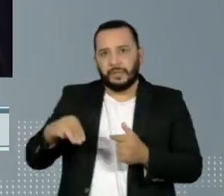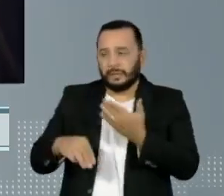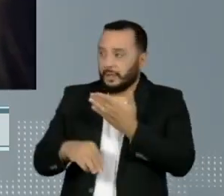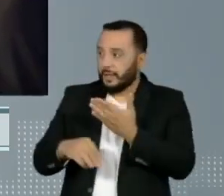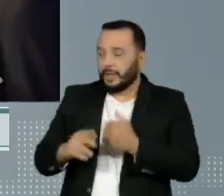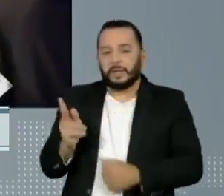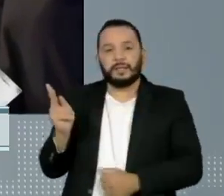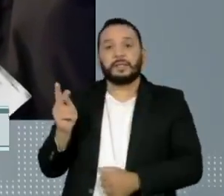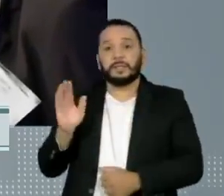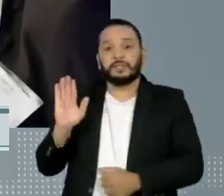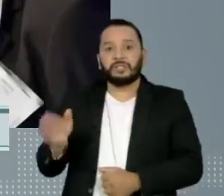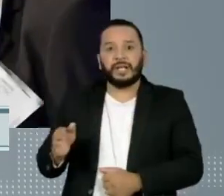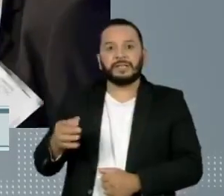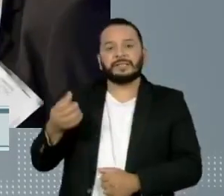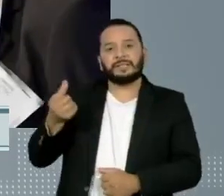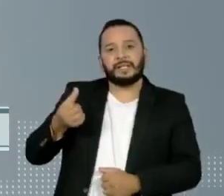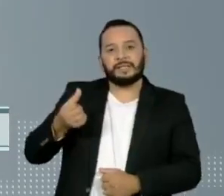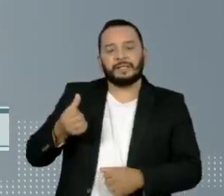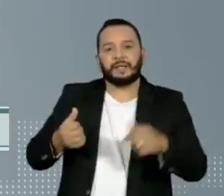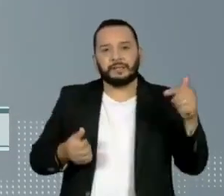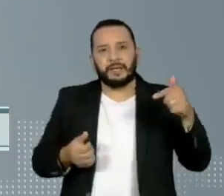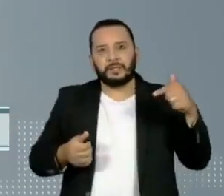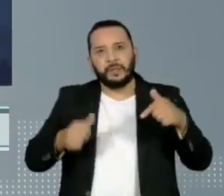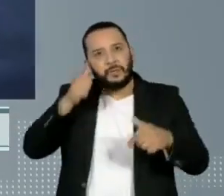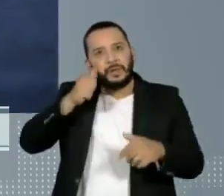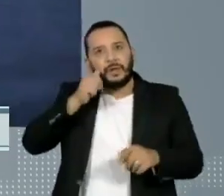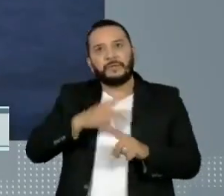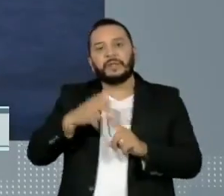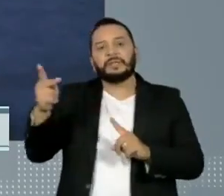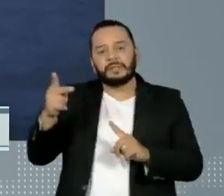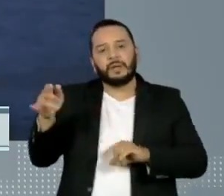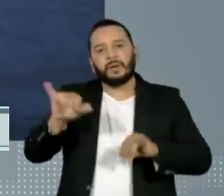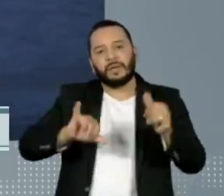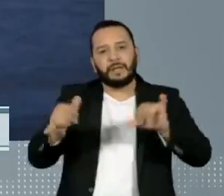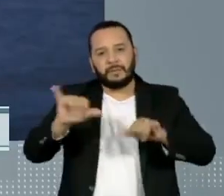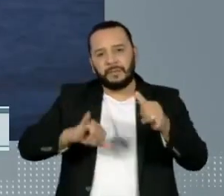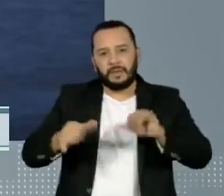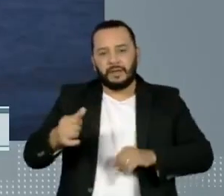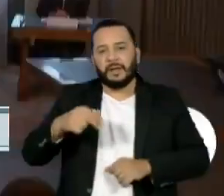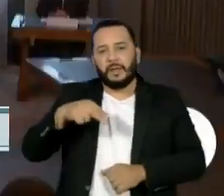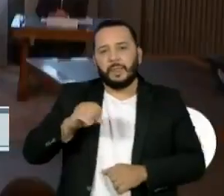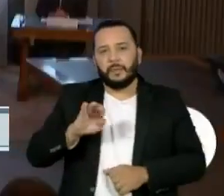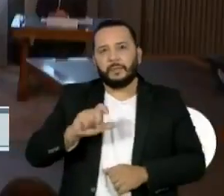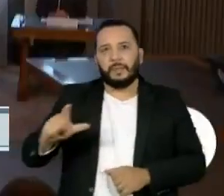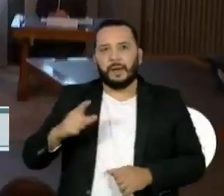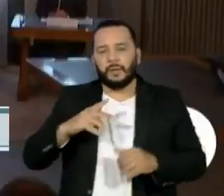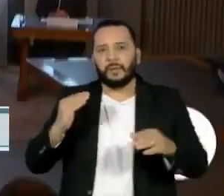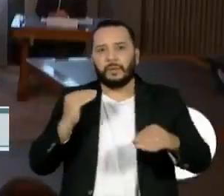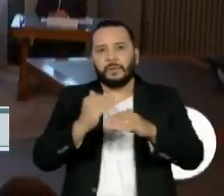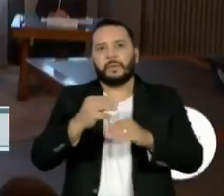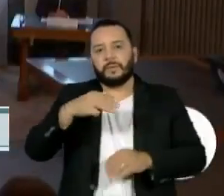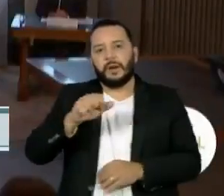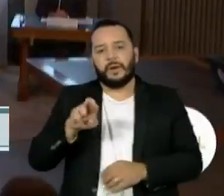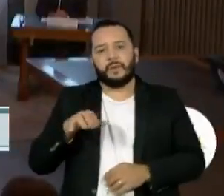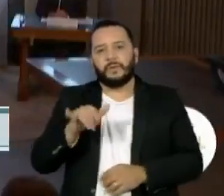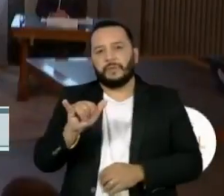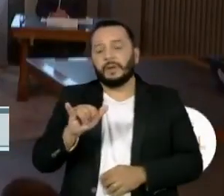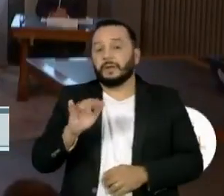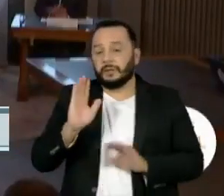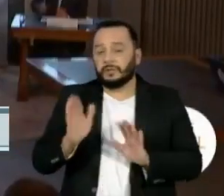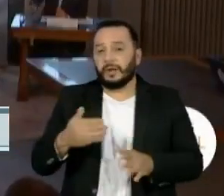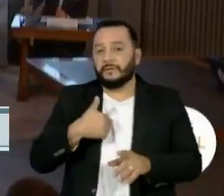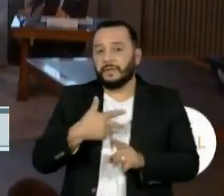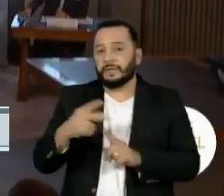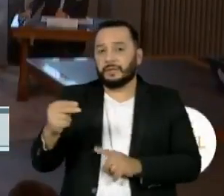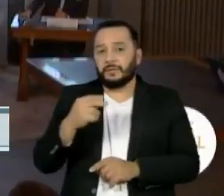tornaram a sexta e a sétima mulheres a vencerem o Nobel de Química, se juntando a nomes como Mary Curry, que venceu